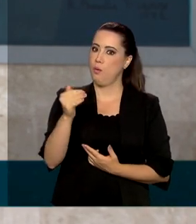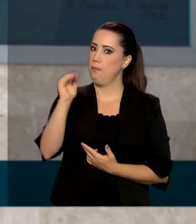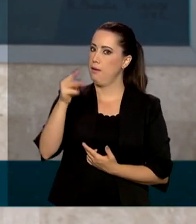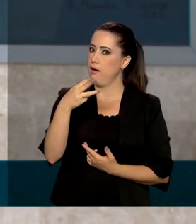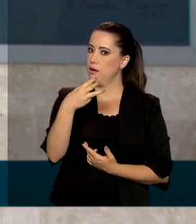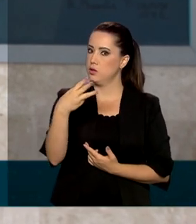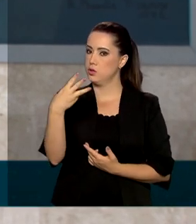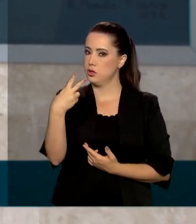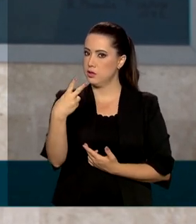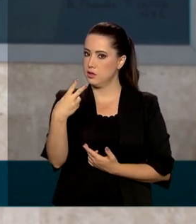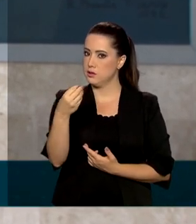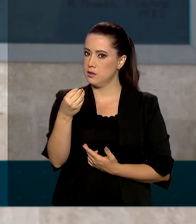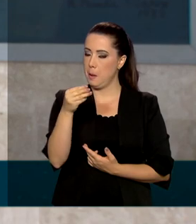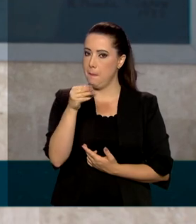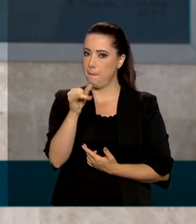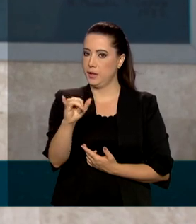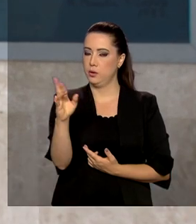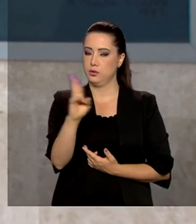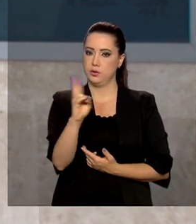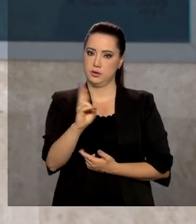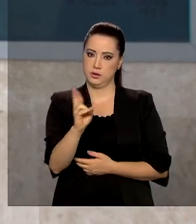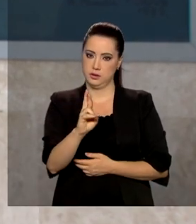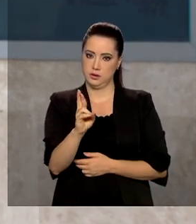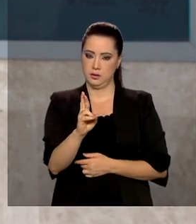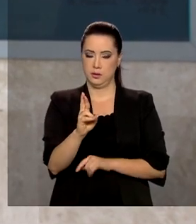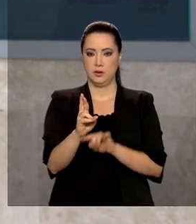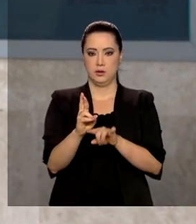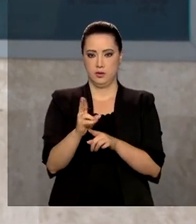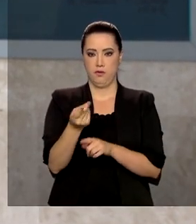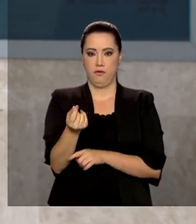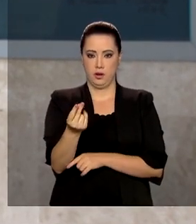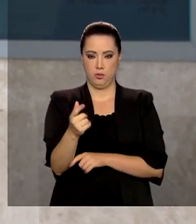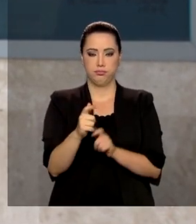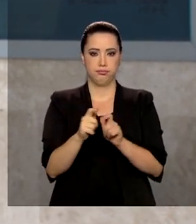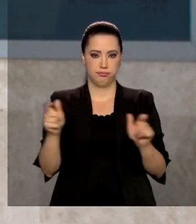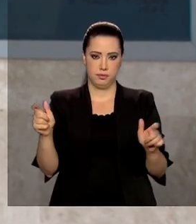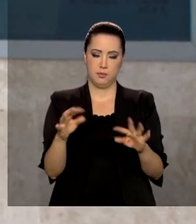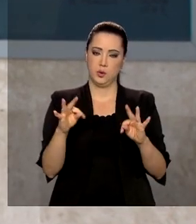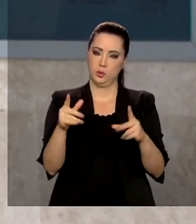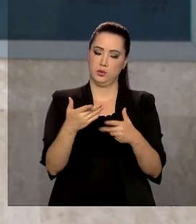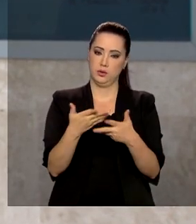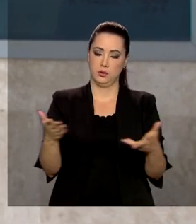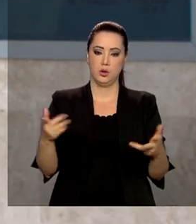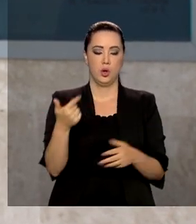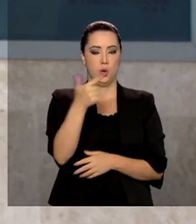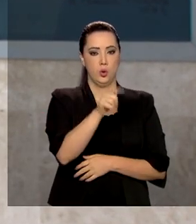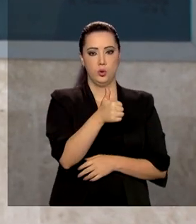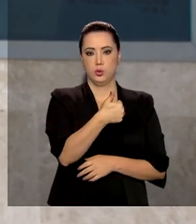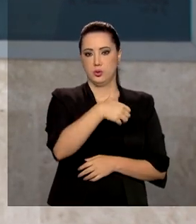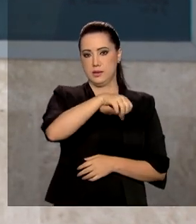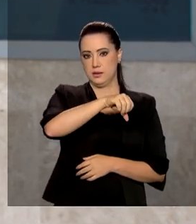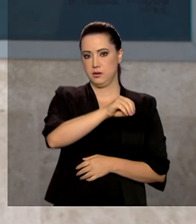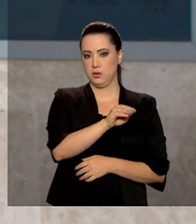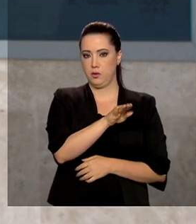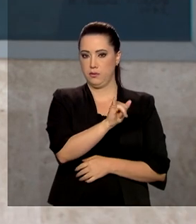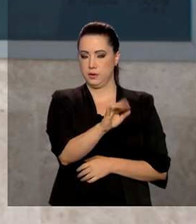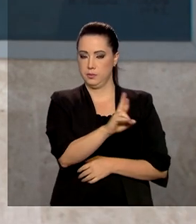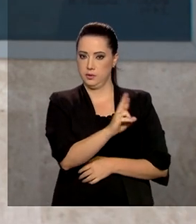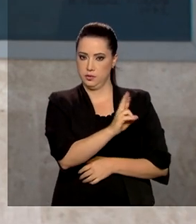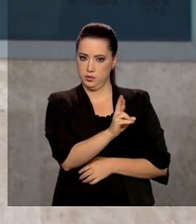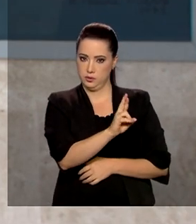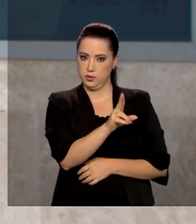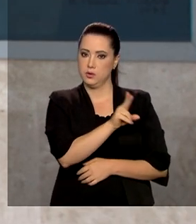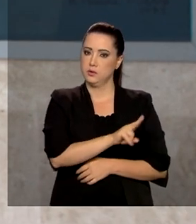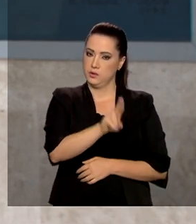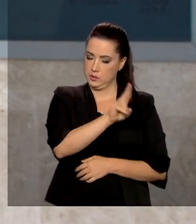bilhões de reais, a maior parte desse valor do total. Outros 190 bilhões de reais foram destinados